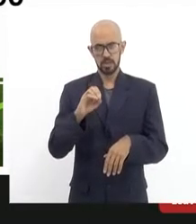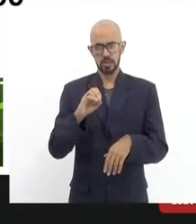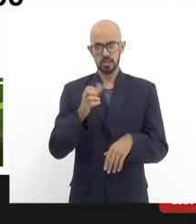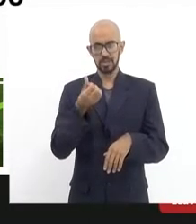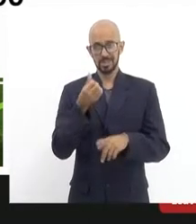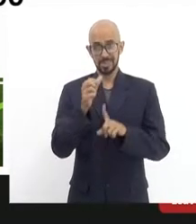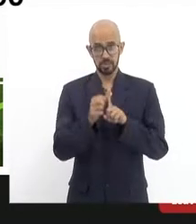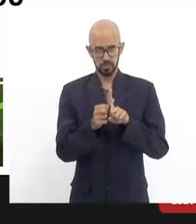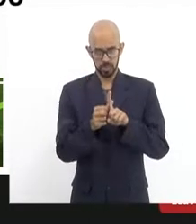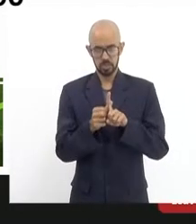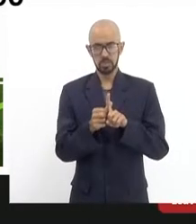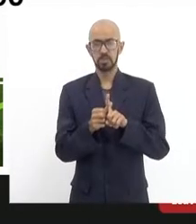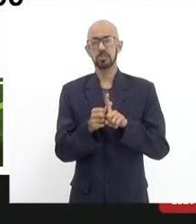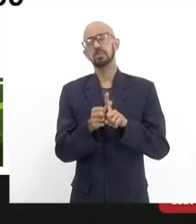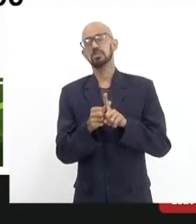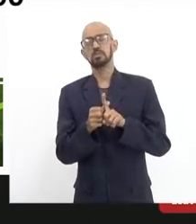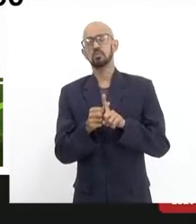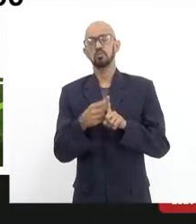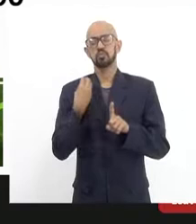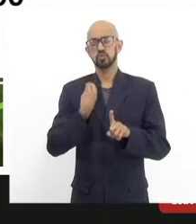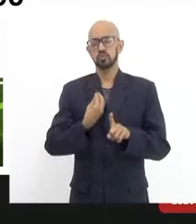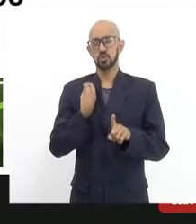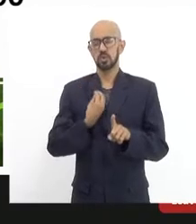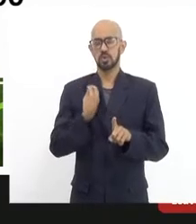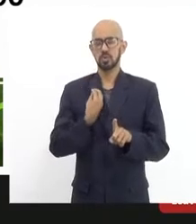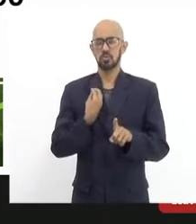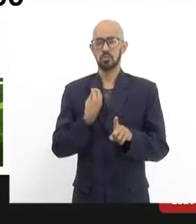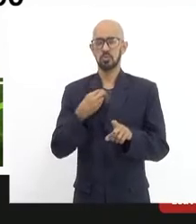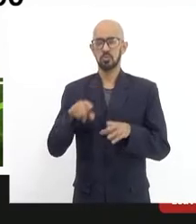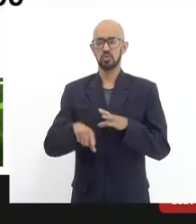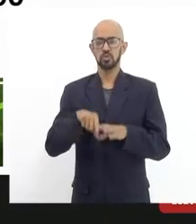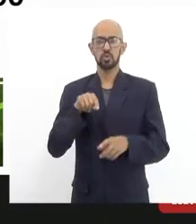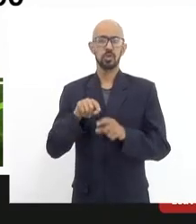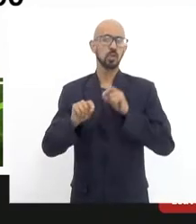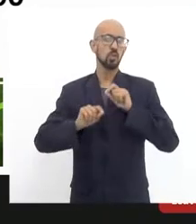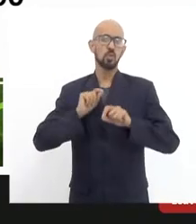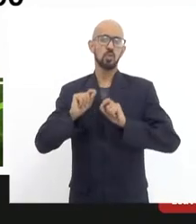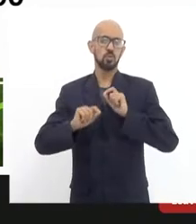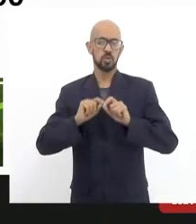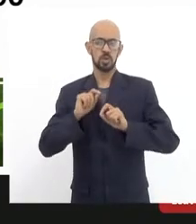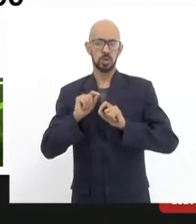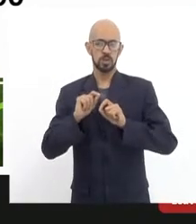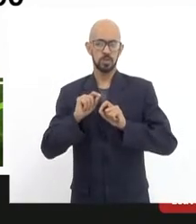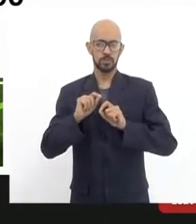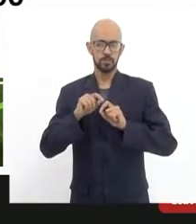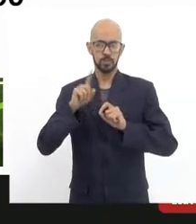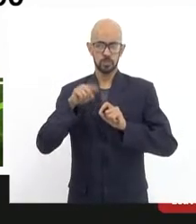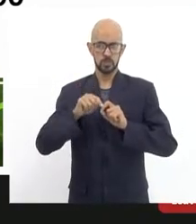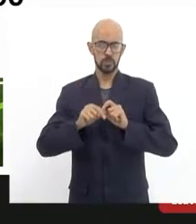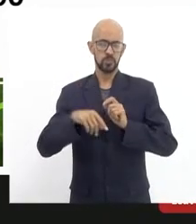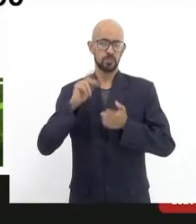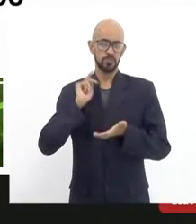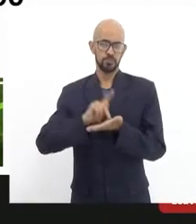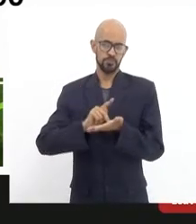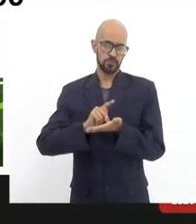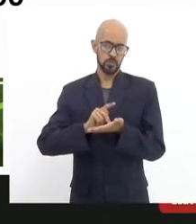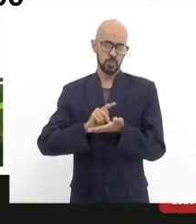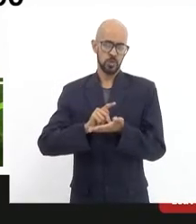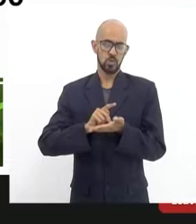pleno funcionando, preferiu fazer um negócio. Essa aqui é a realidade. O governo